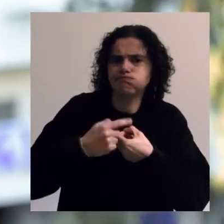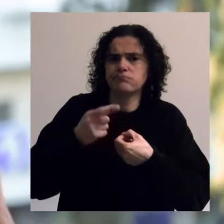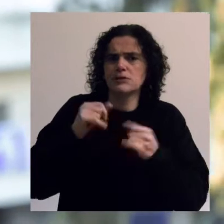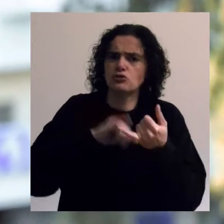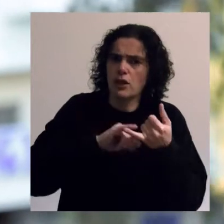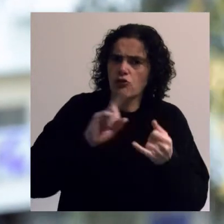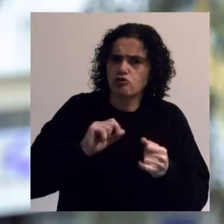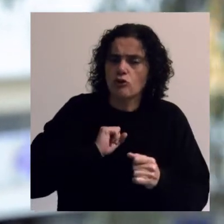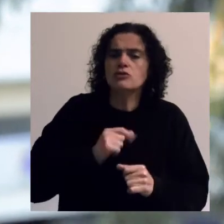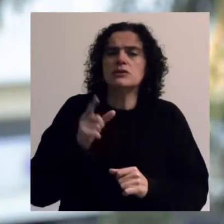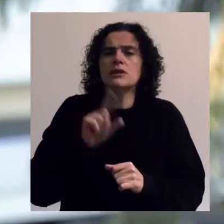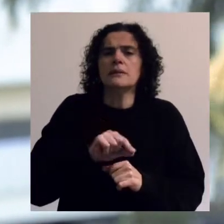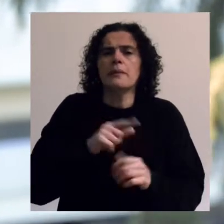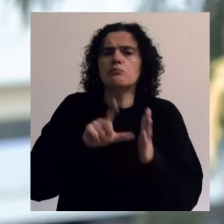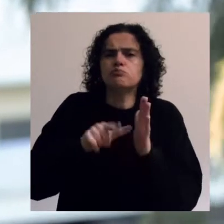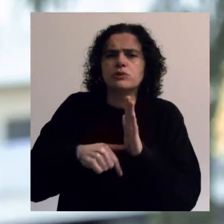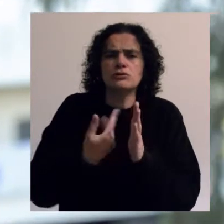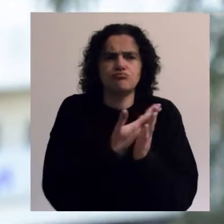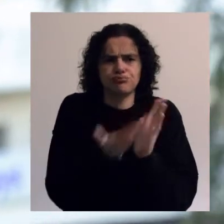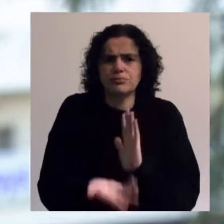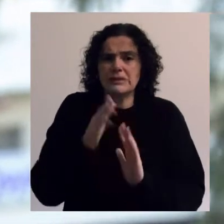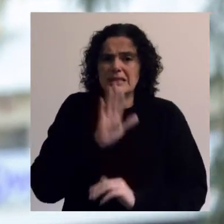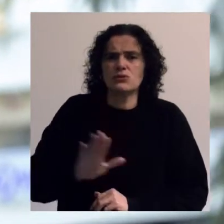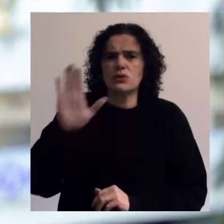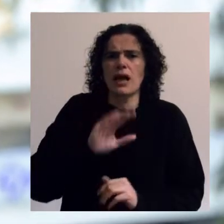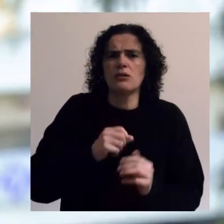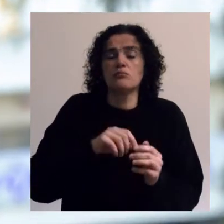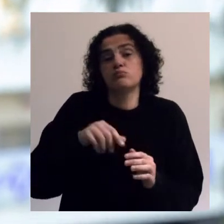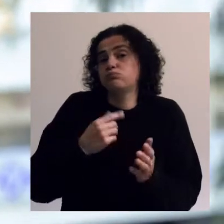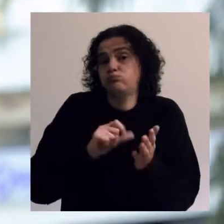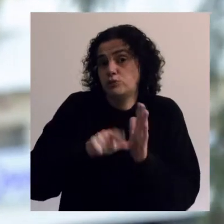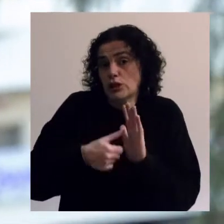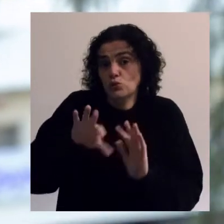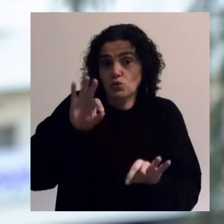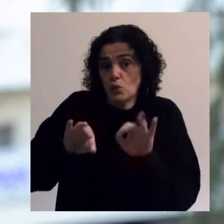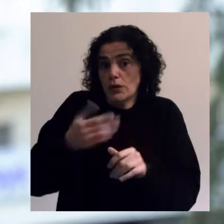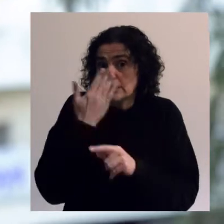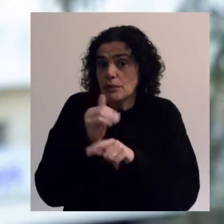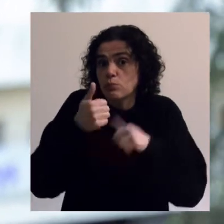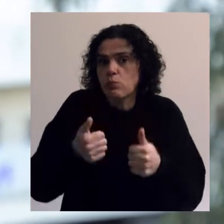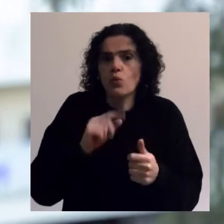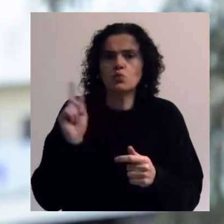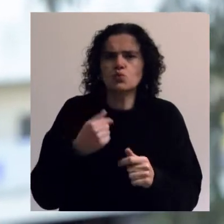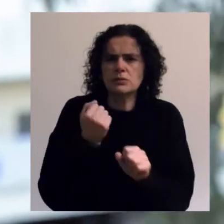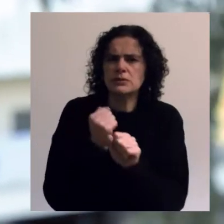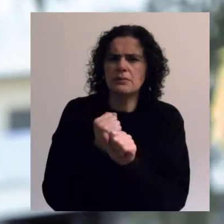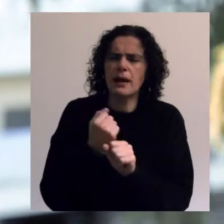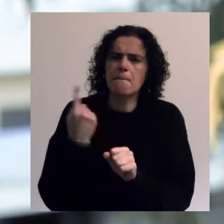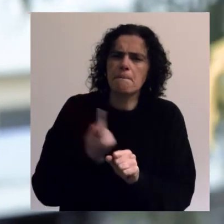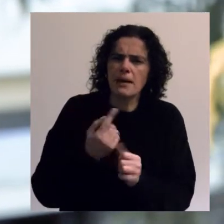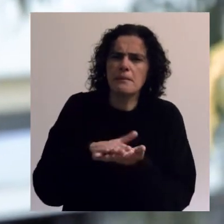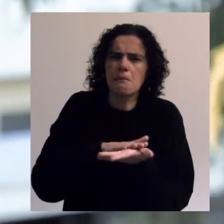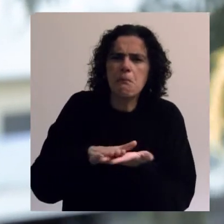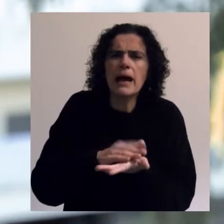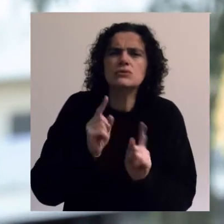associadas e parceiras, como vários projetos a nível nacional, o projeto Escolhas é um bom exemplo, mas todo este trabalho deve ser